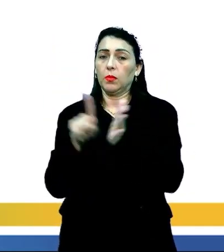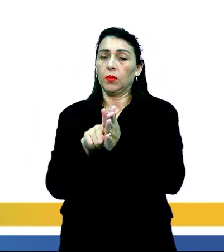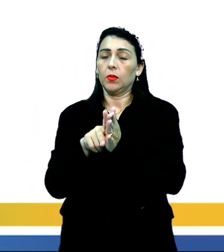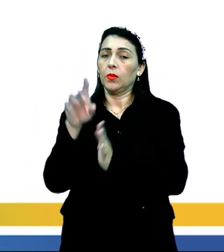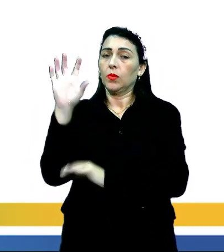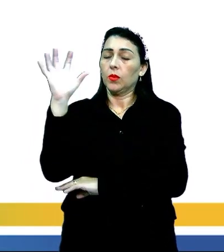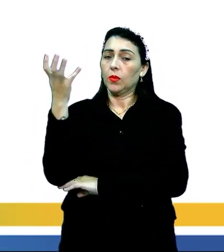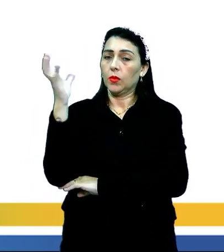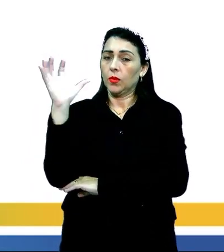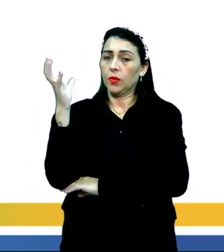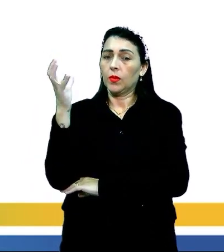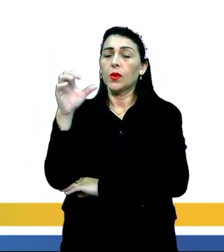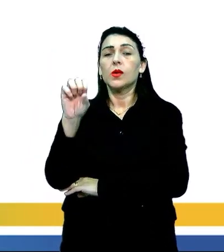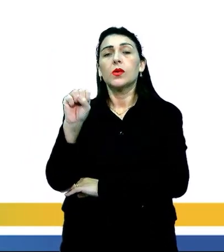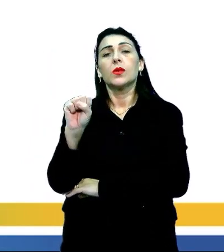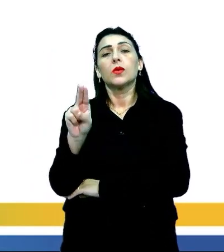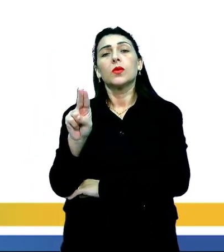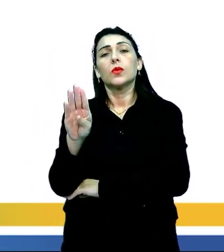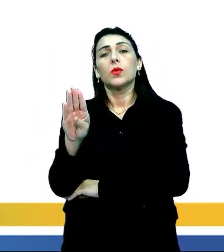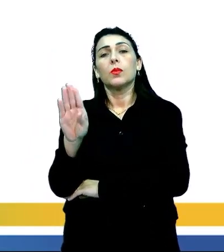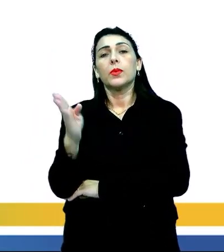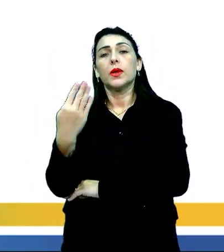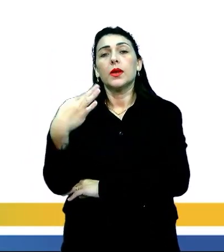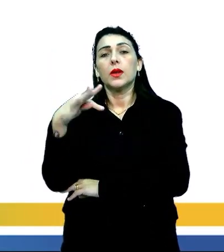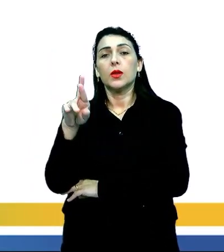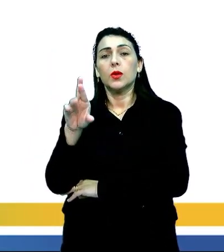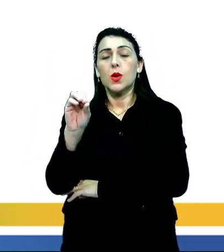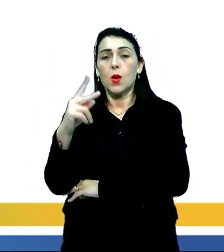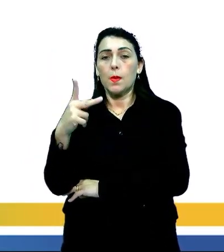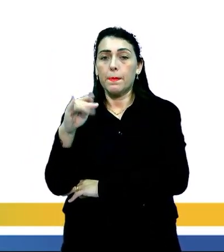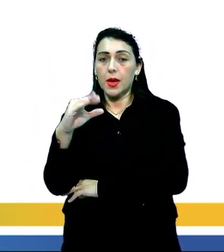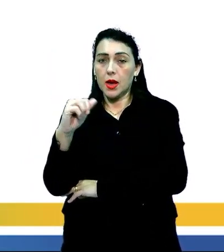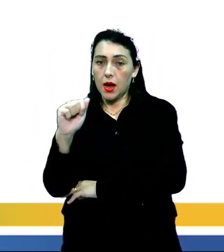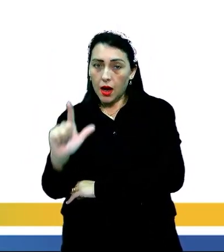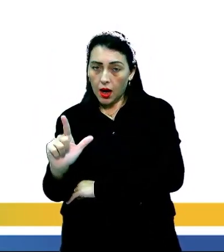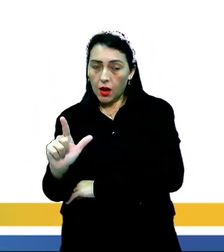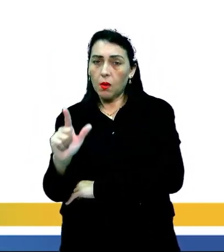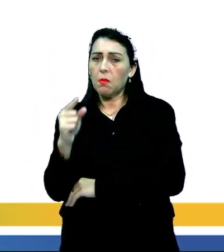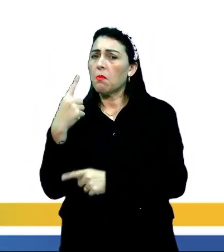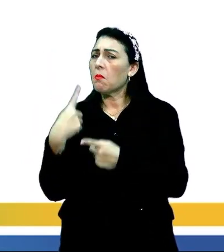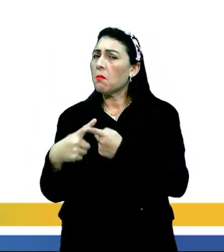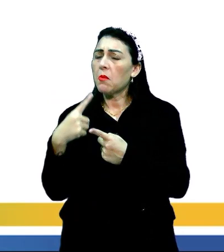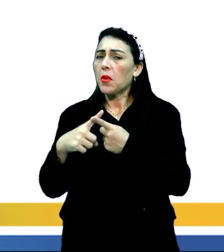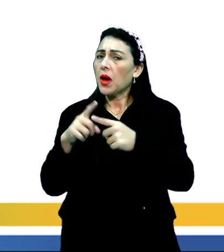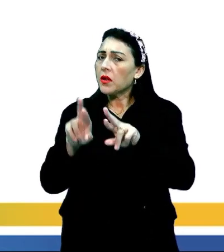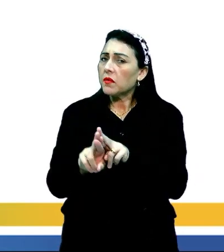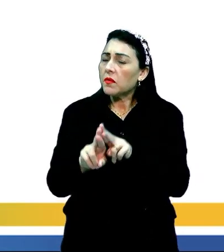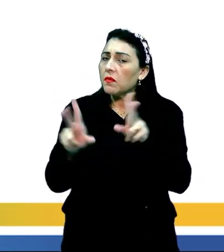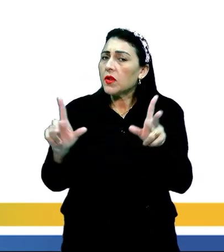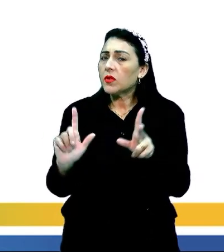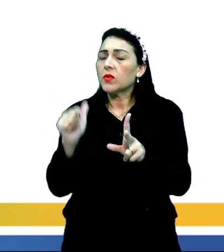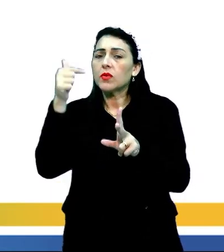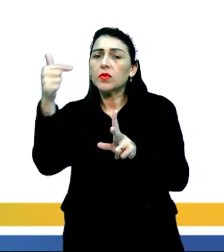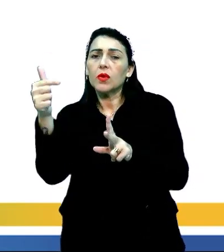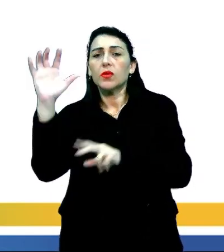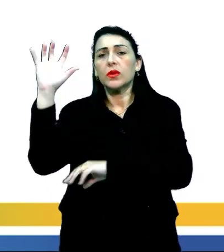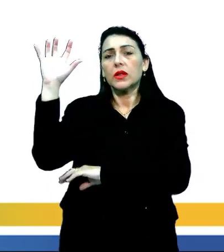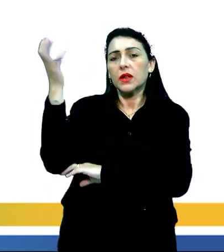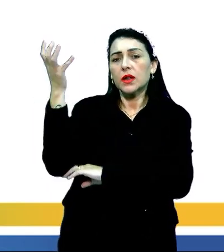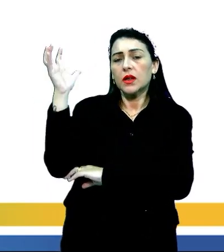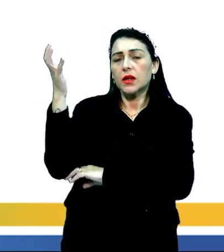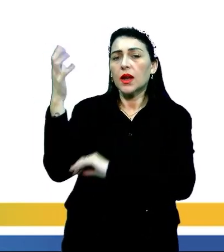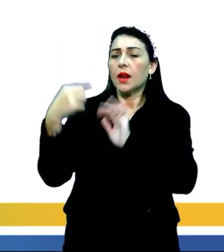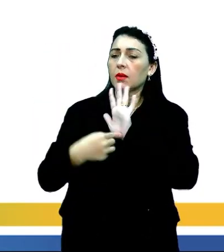de clima, o clima subtropical. Mas o que seria o clima subtropical? Por que ele se diferencia dos demais climas?